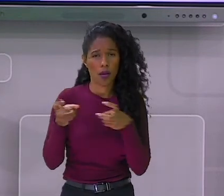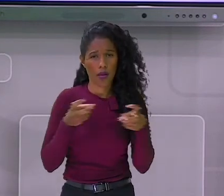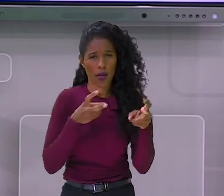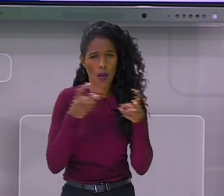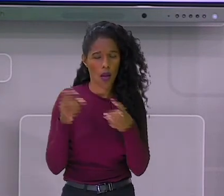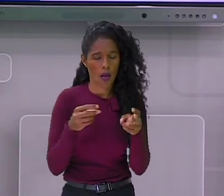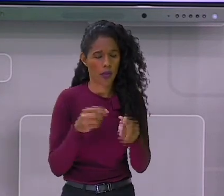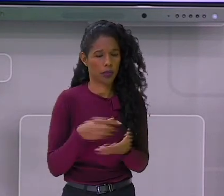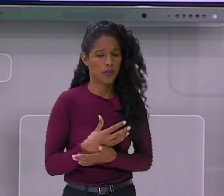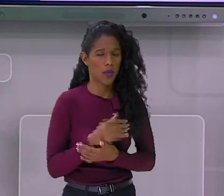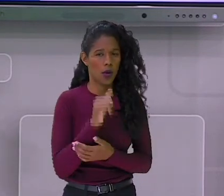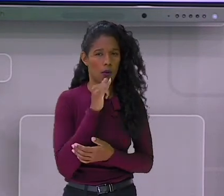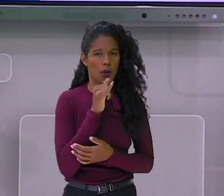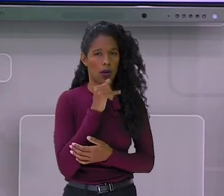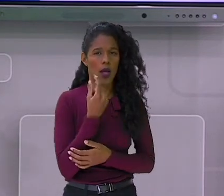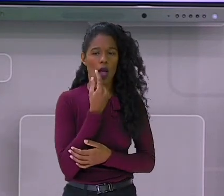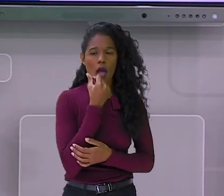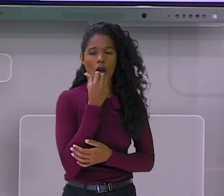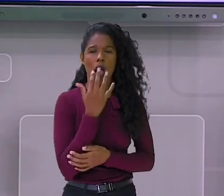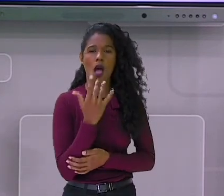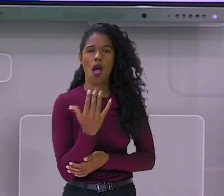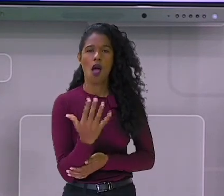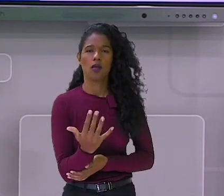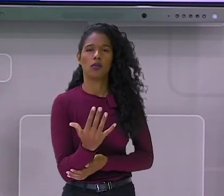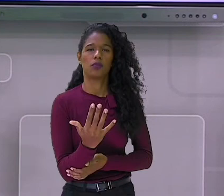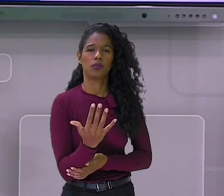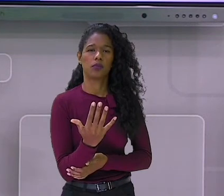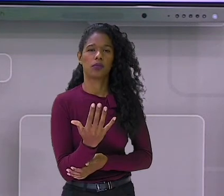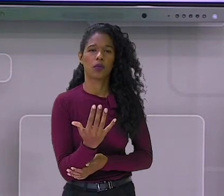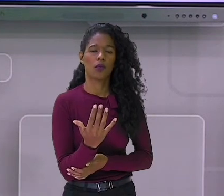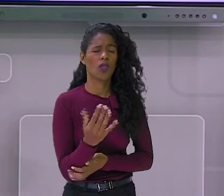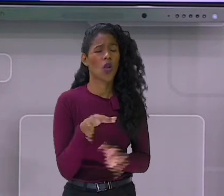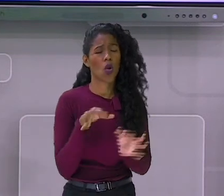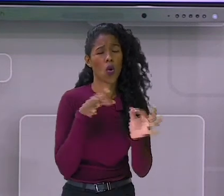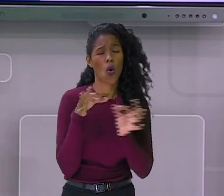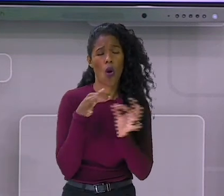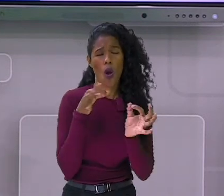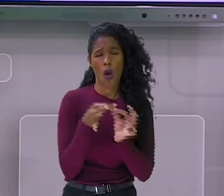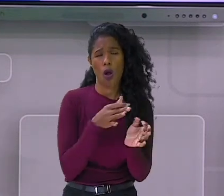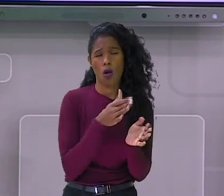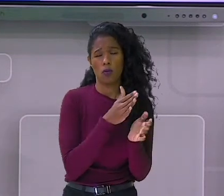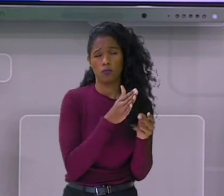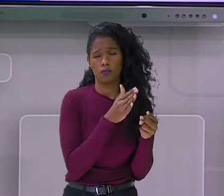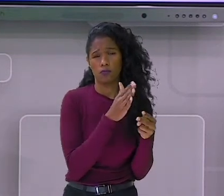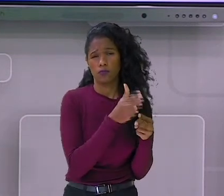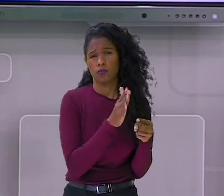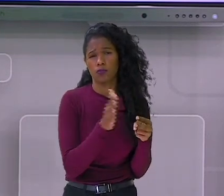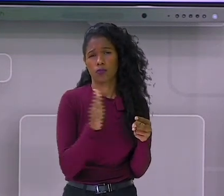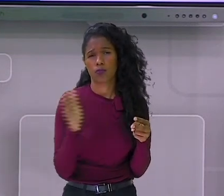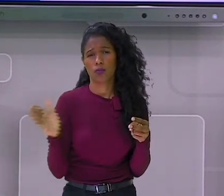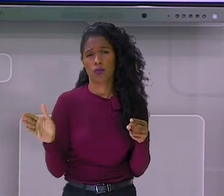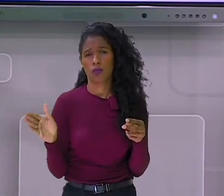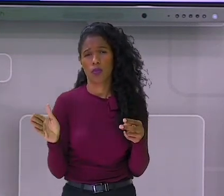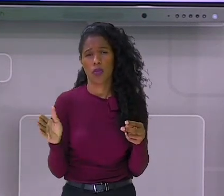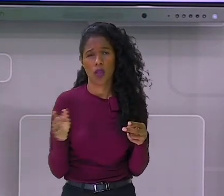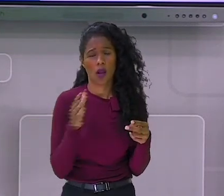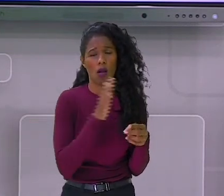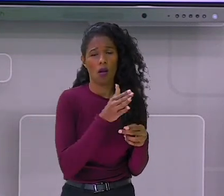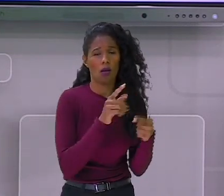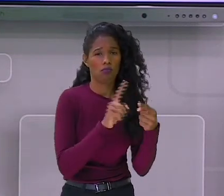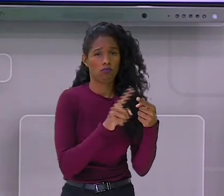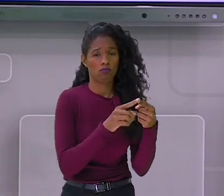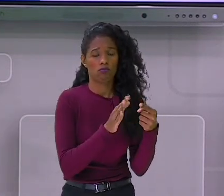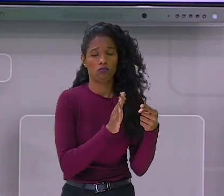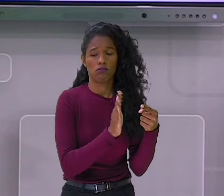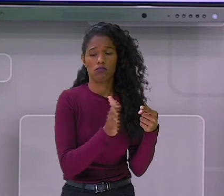lápis de cor? Como que você colocaria os seus lápis de cor do crescente?